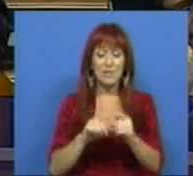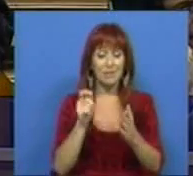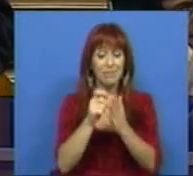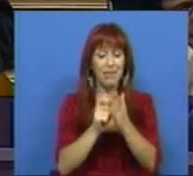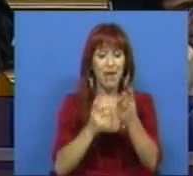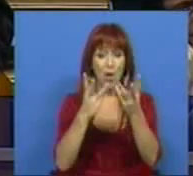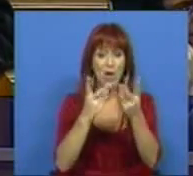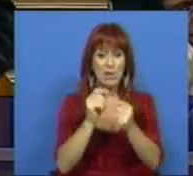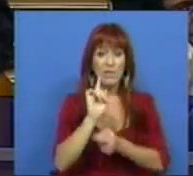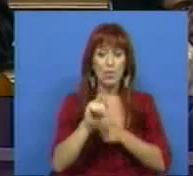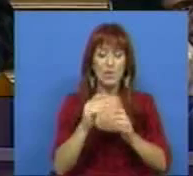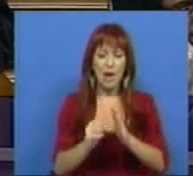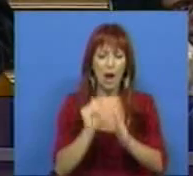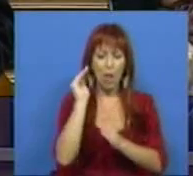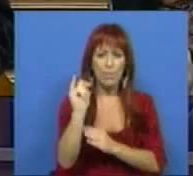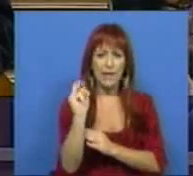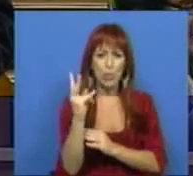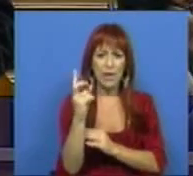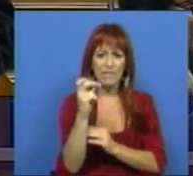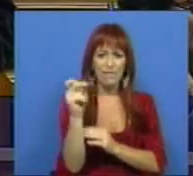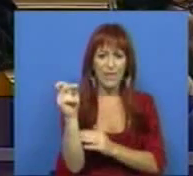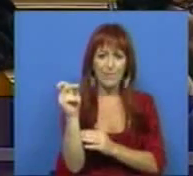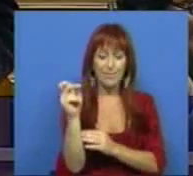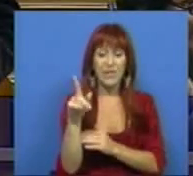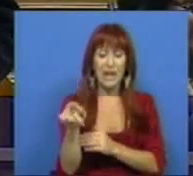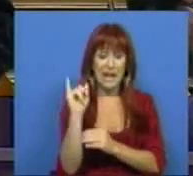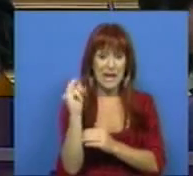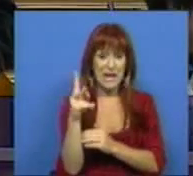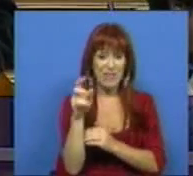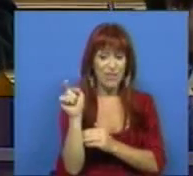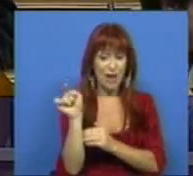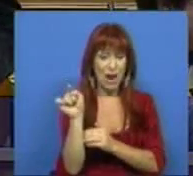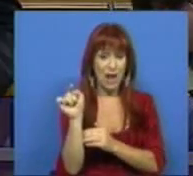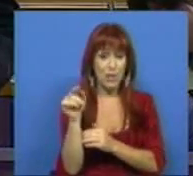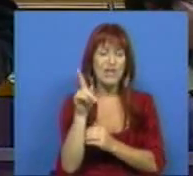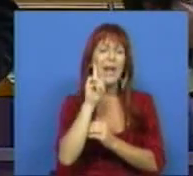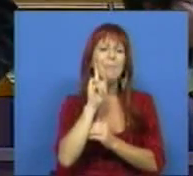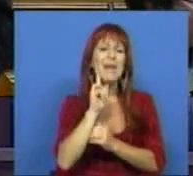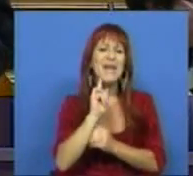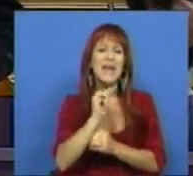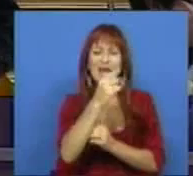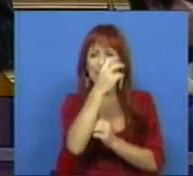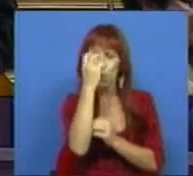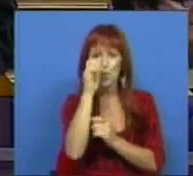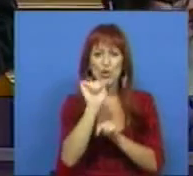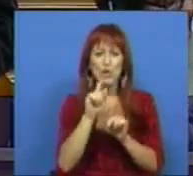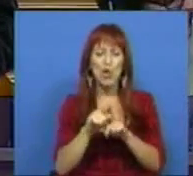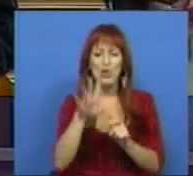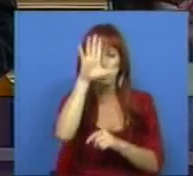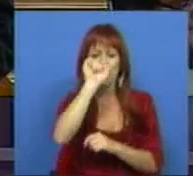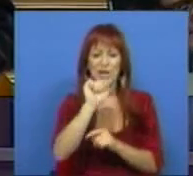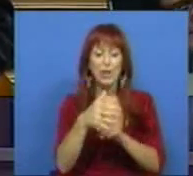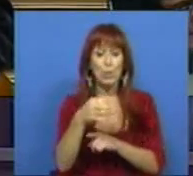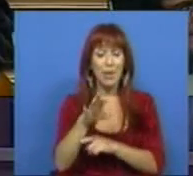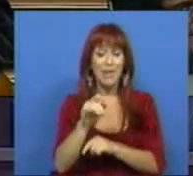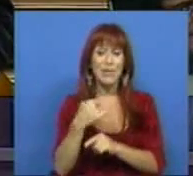consta deste orçamento é o aumento do IVA. Este IVA é a menina dos olhos do Governo do Partido Socialista,